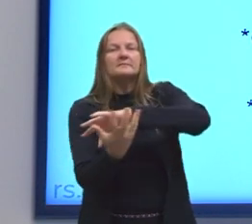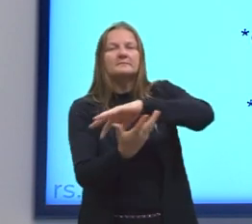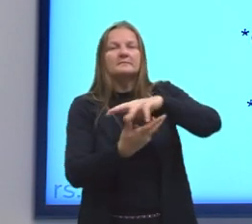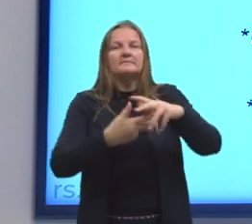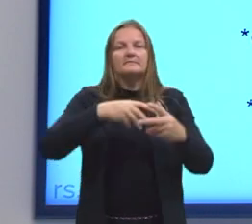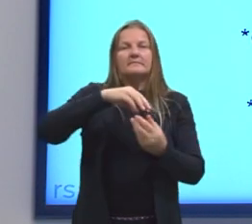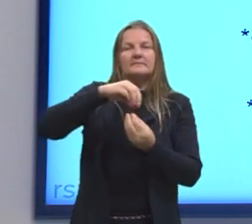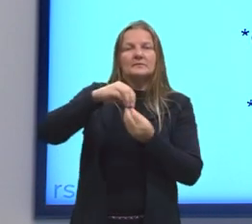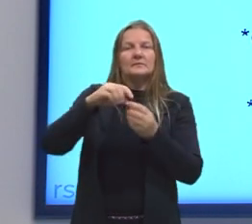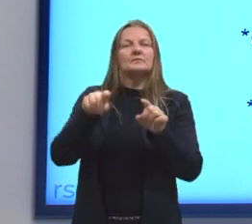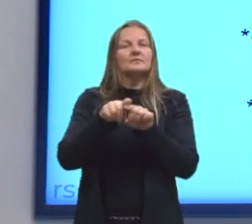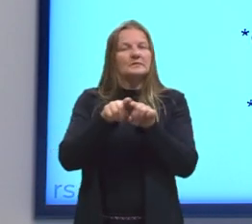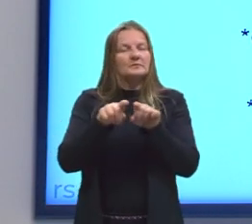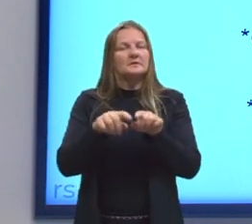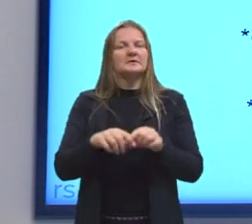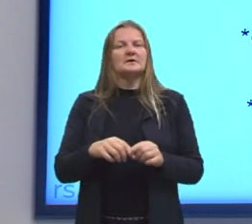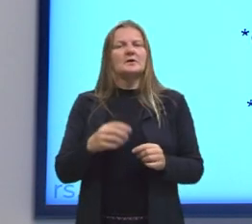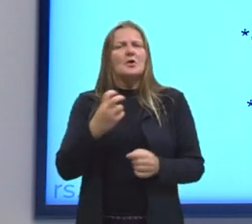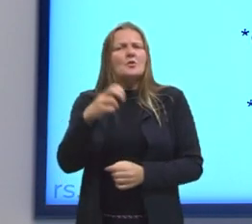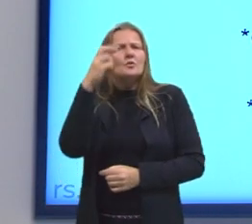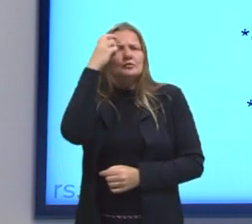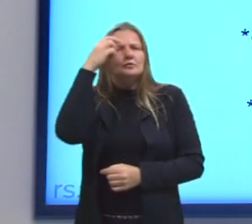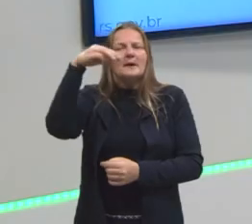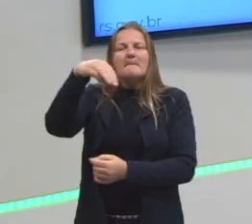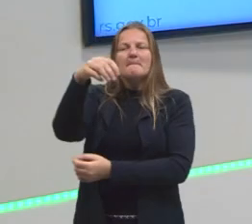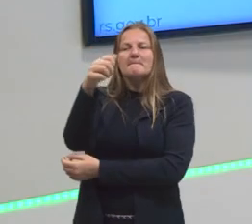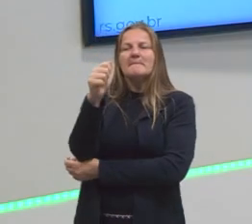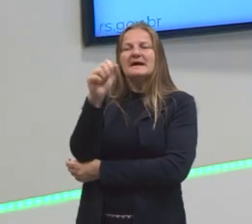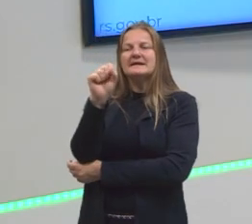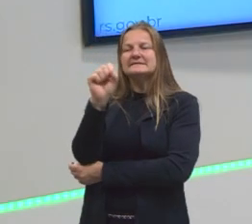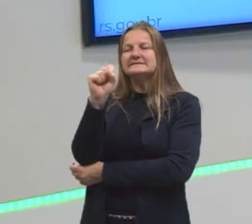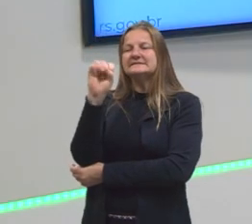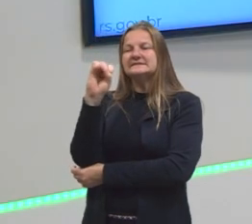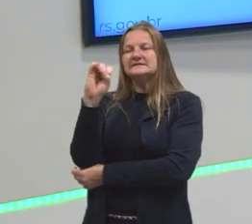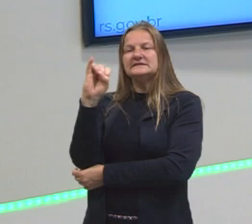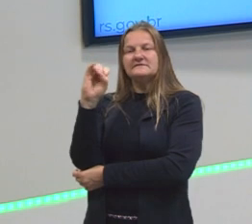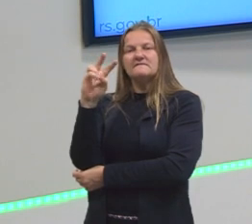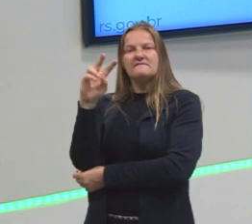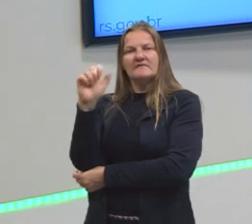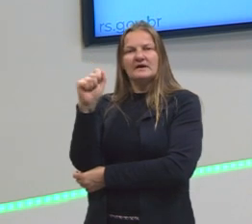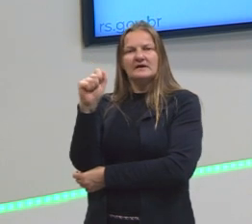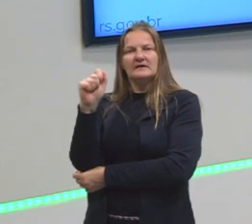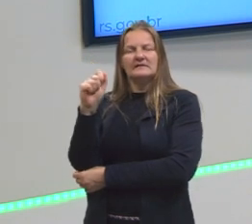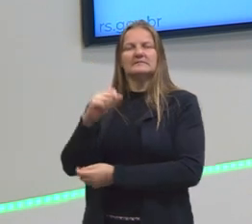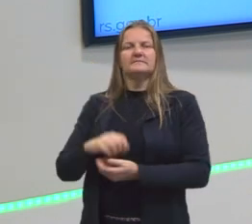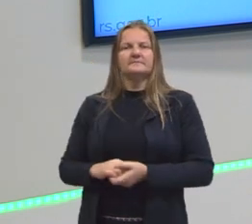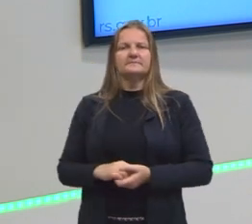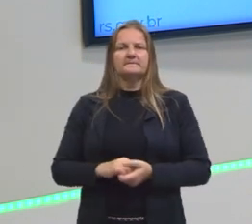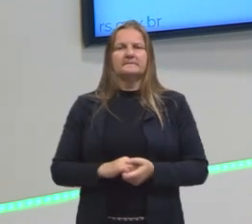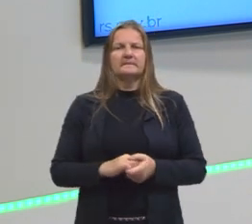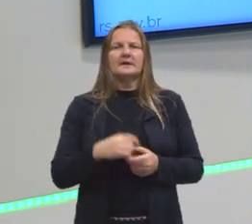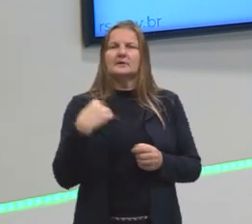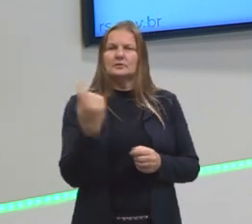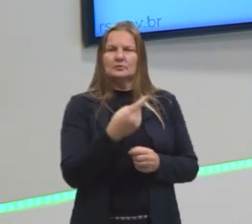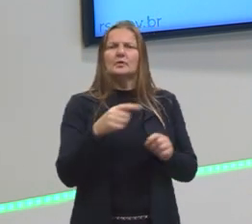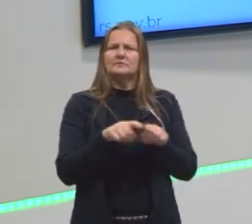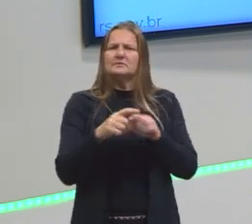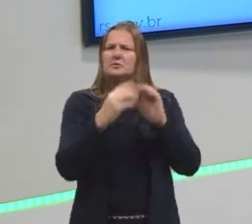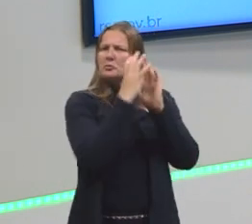globalização, da cultura de massa, de massificação dos gostos, muitas pessoas, e muitos de nós,